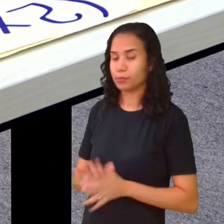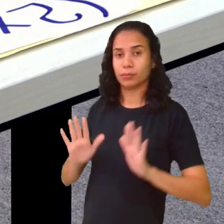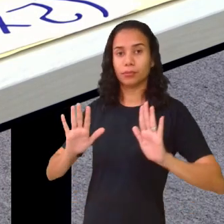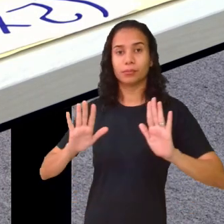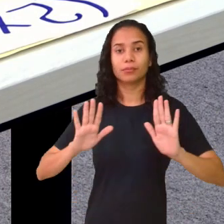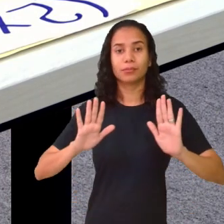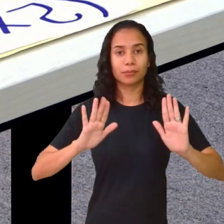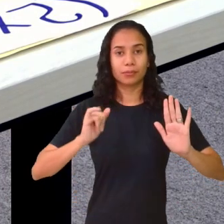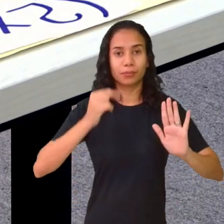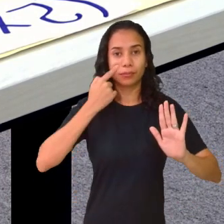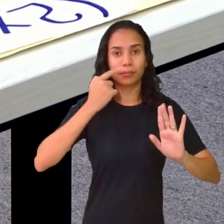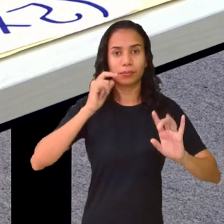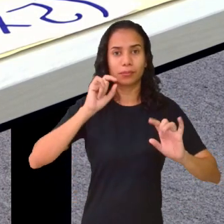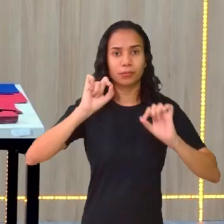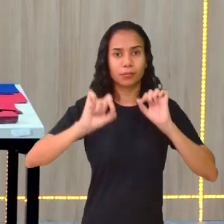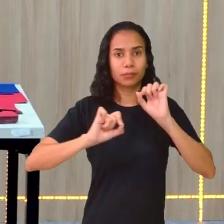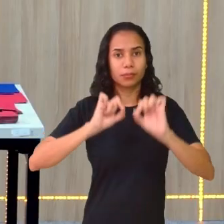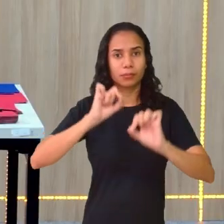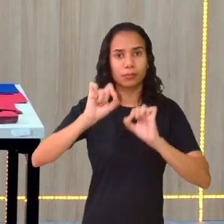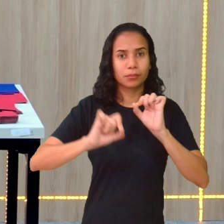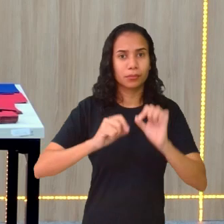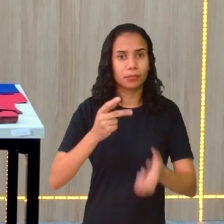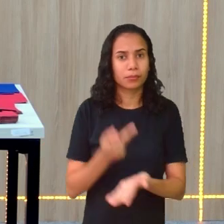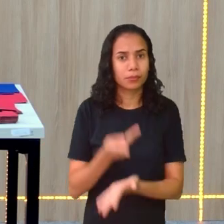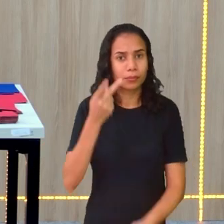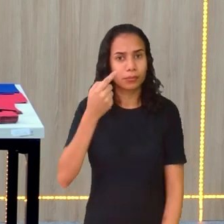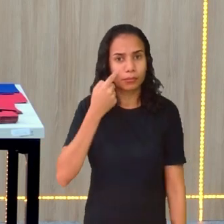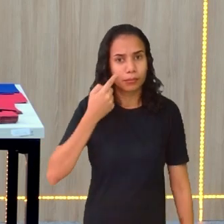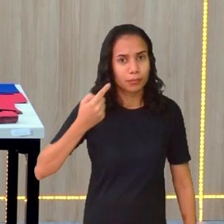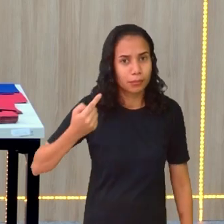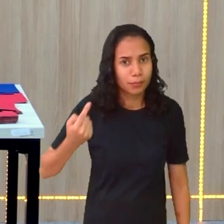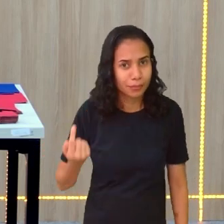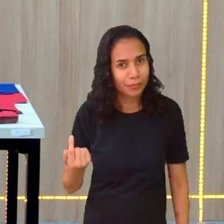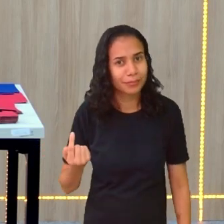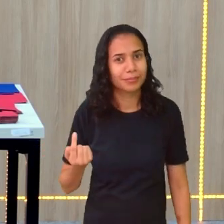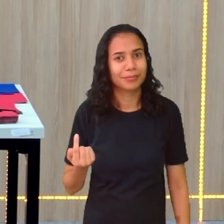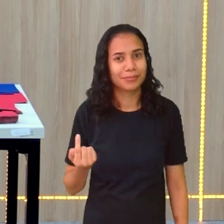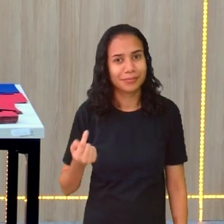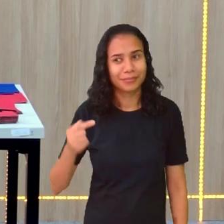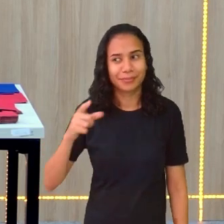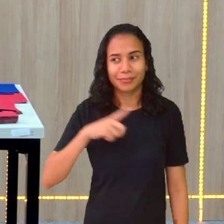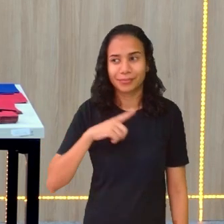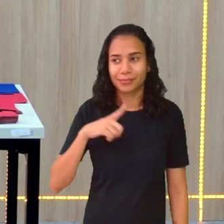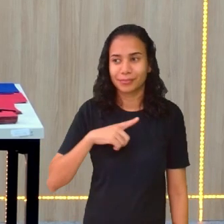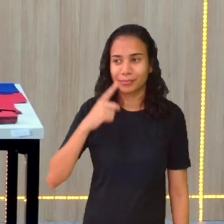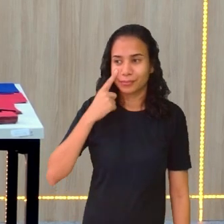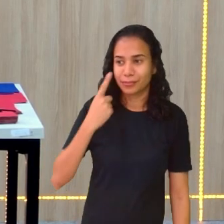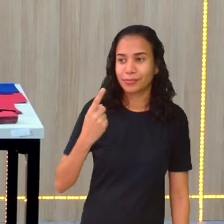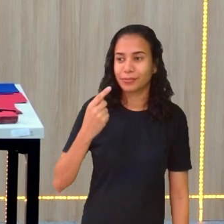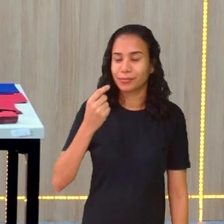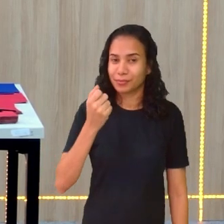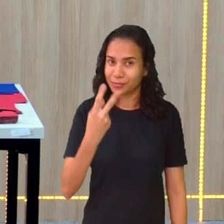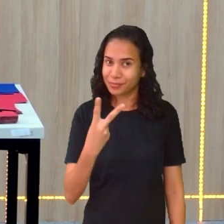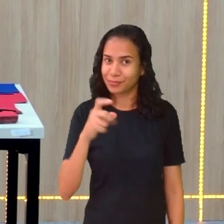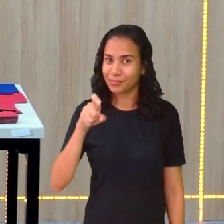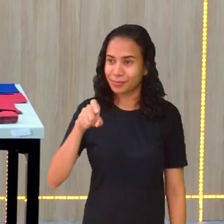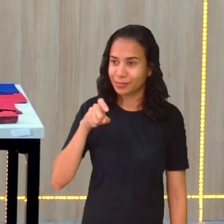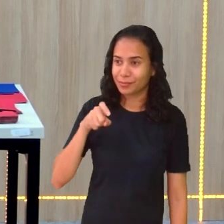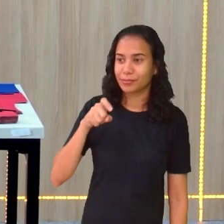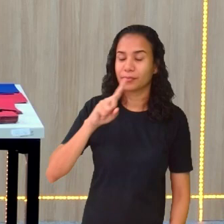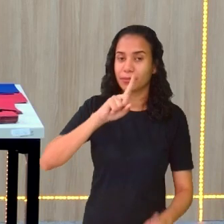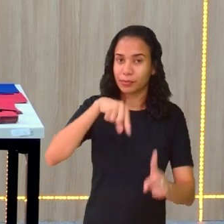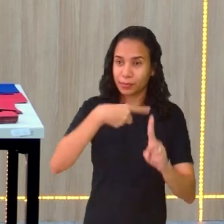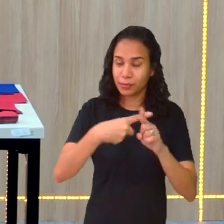Epa! O que é que está acontecendo aqui? Eu tenho 2x. Ah,